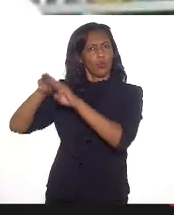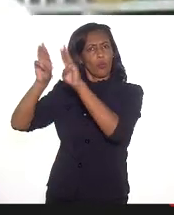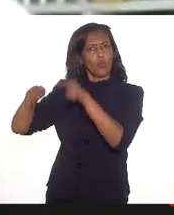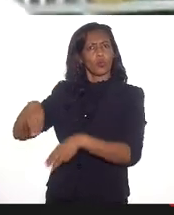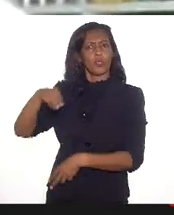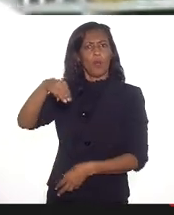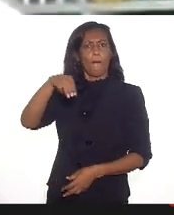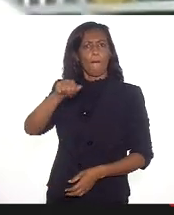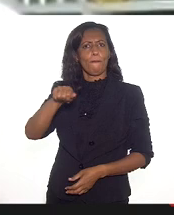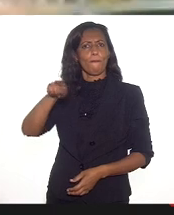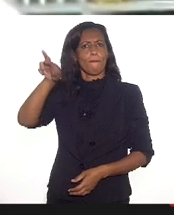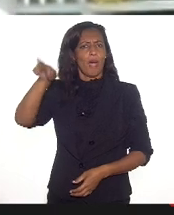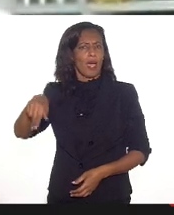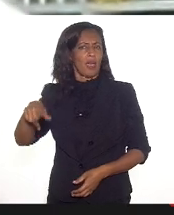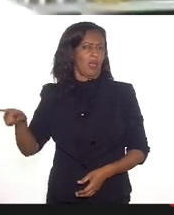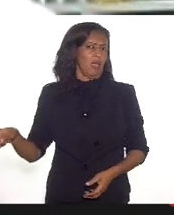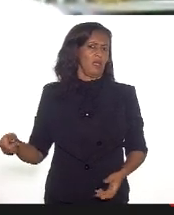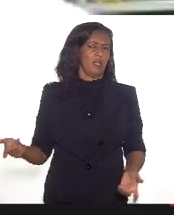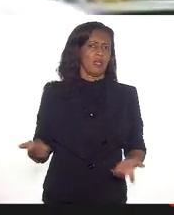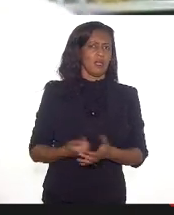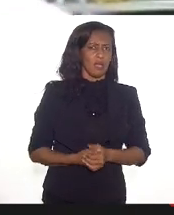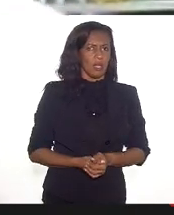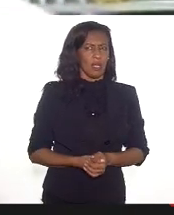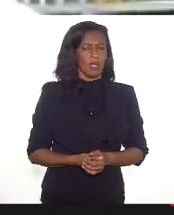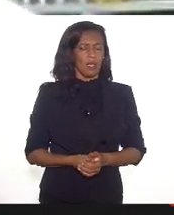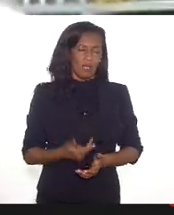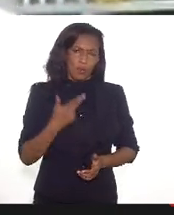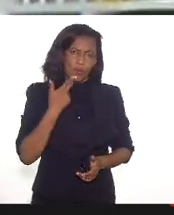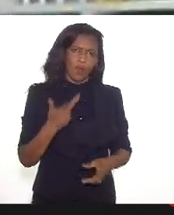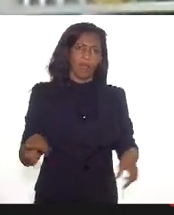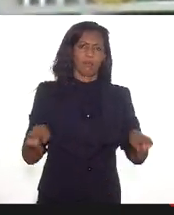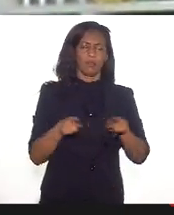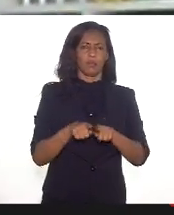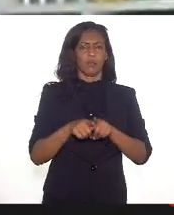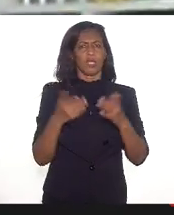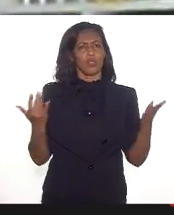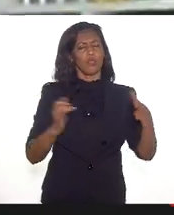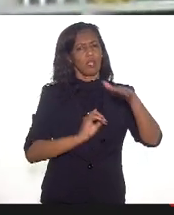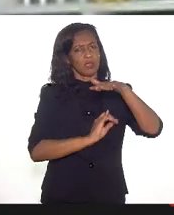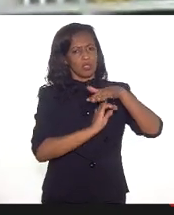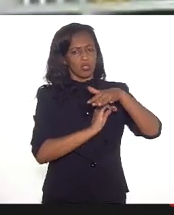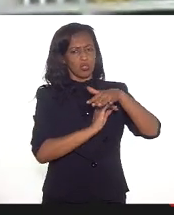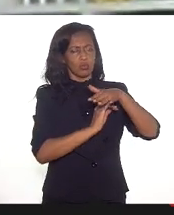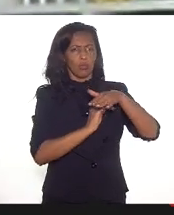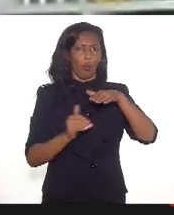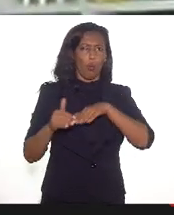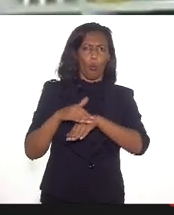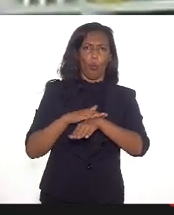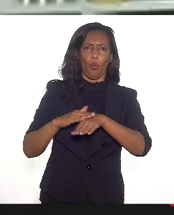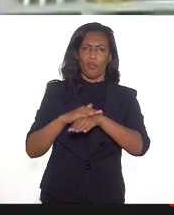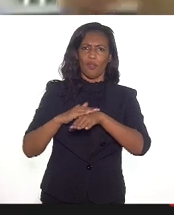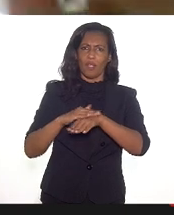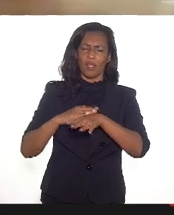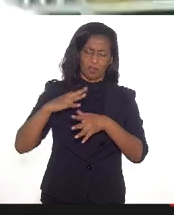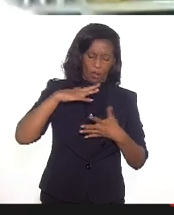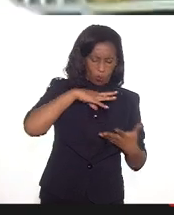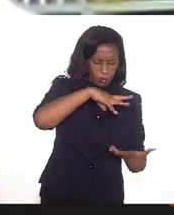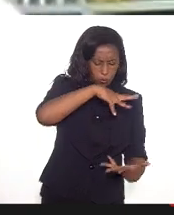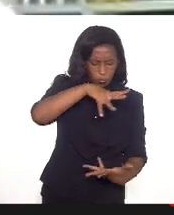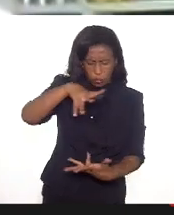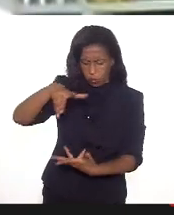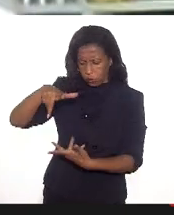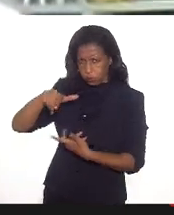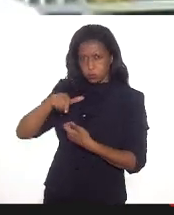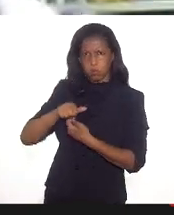Eu acho que também reforça essa tendência da pós-modernidade que as instituições conversam com o mundo inteiro, mas elas não